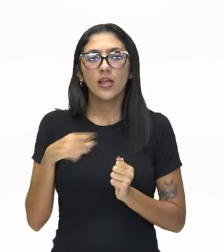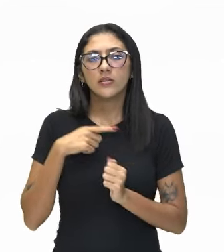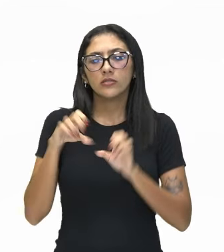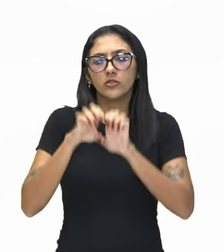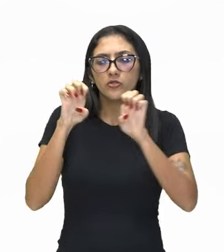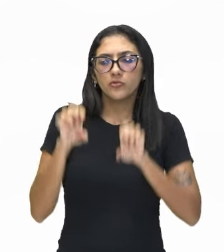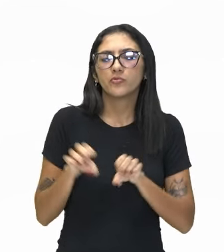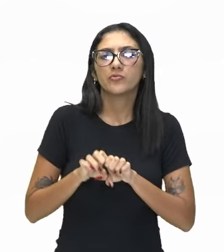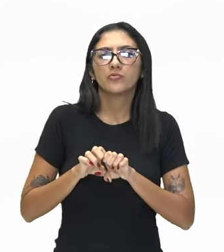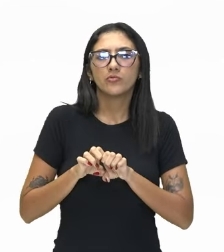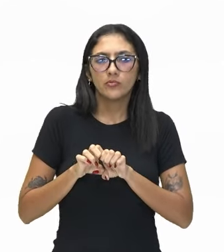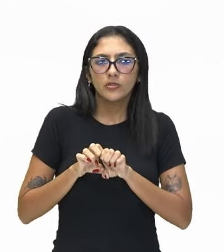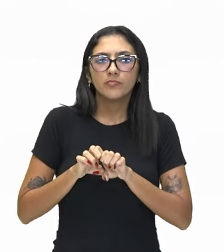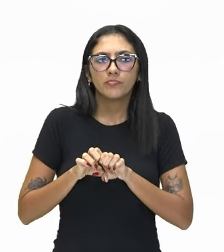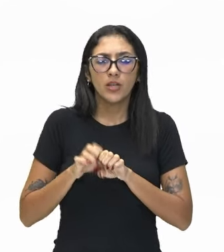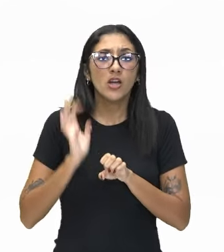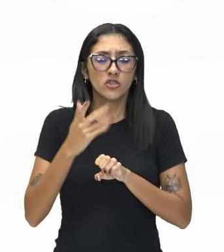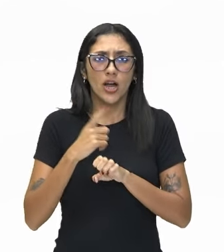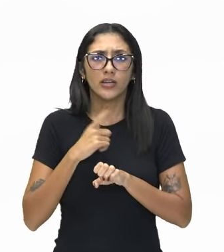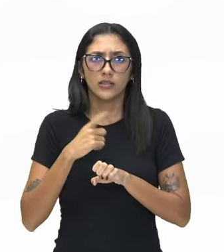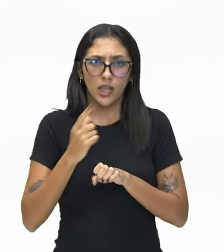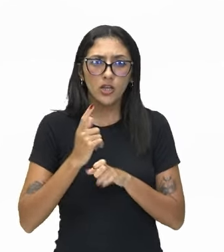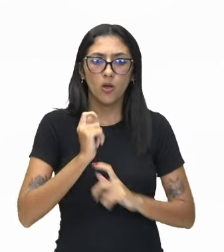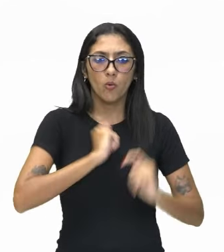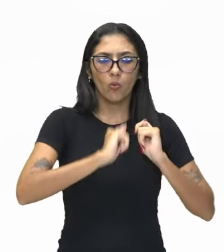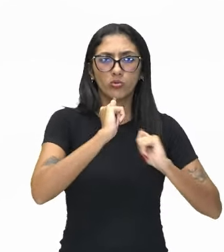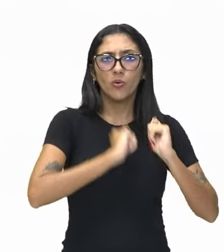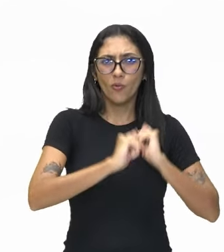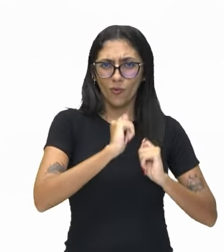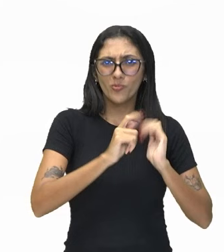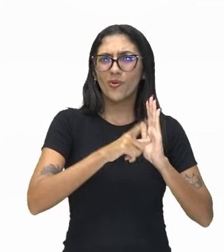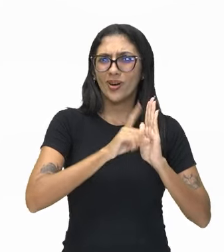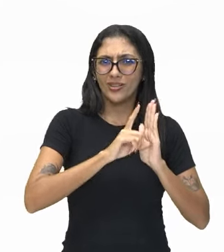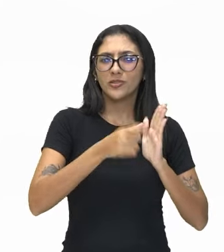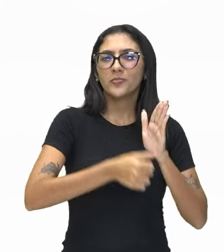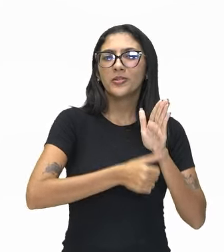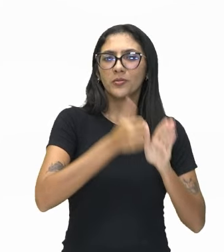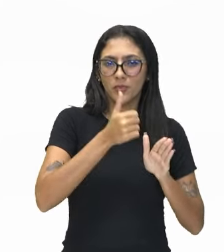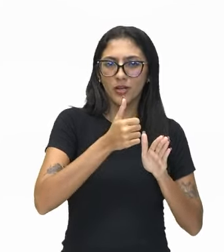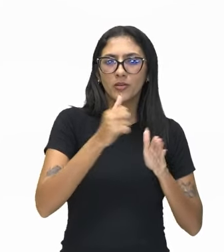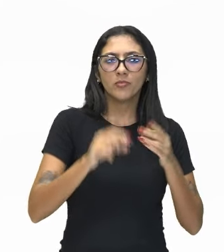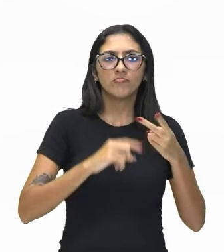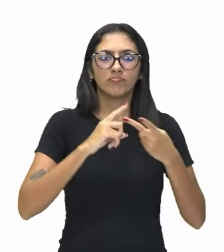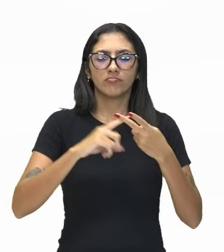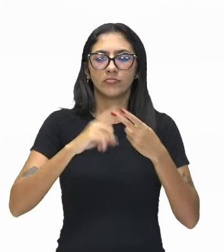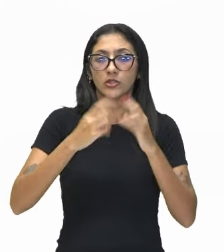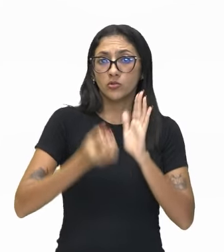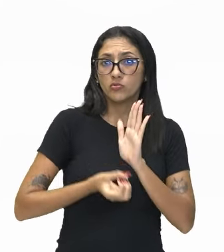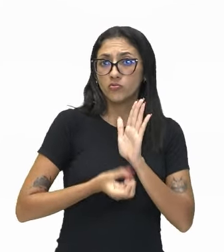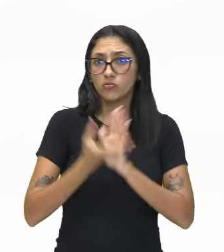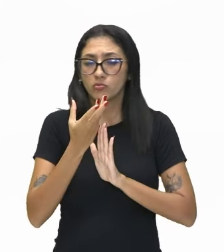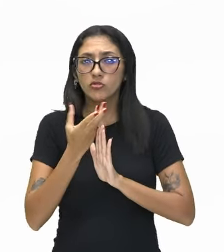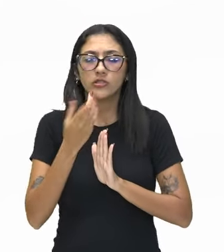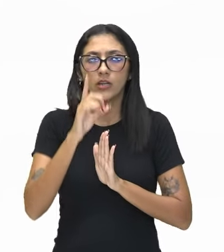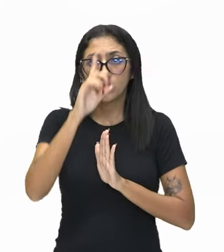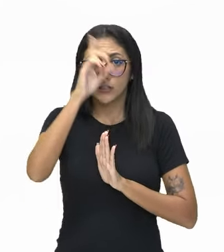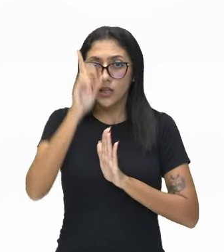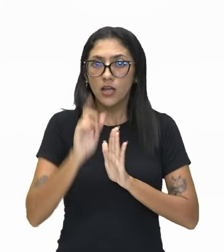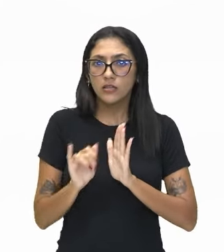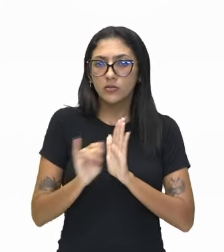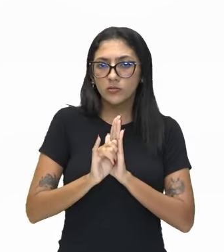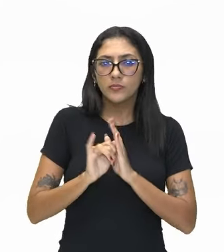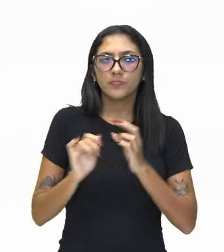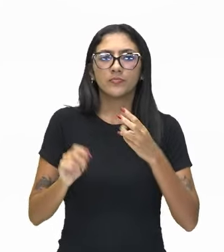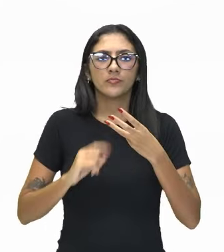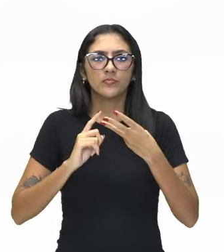burocrática. Eu já tenho o poder econômico, né? Eu crio um poder ideológico. E aí eu tenho o quê? Toda a